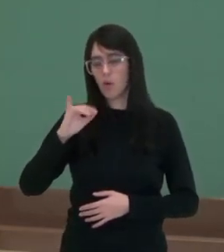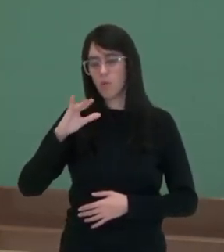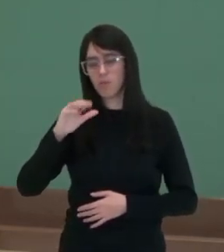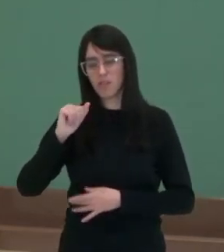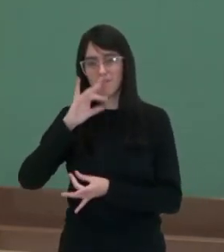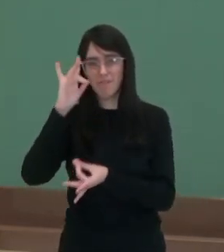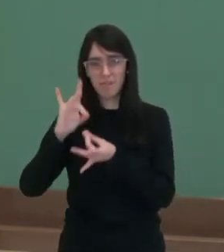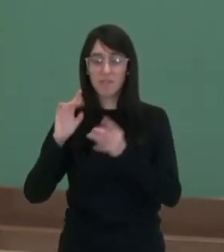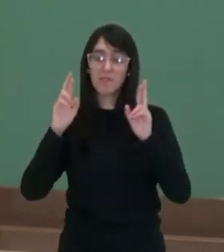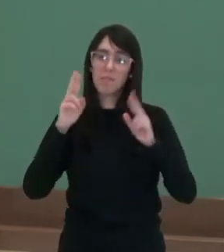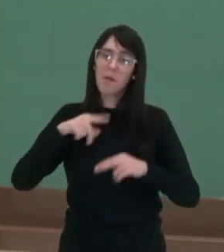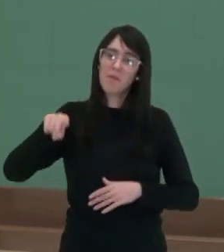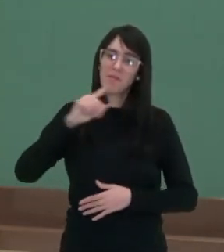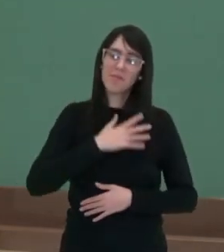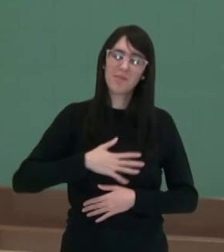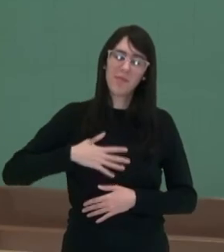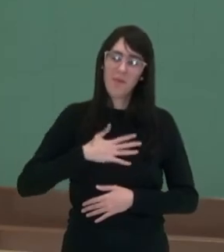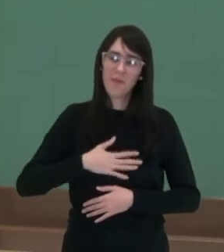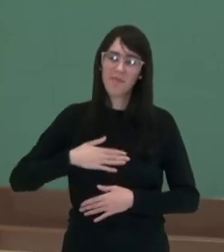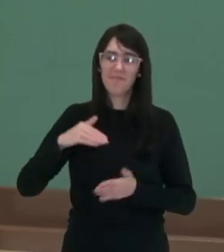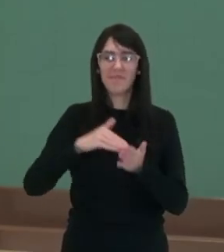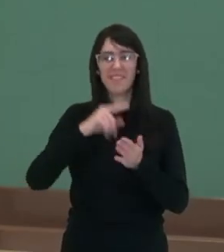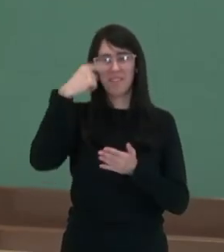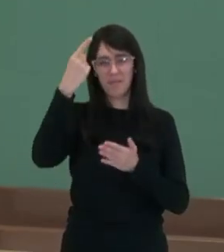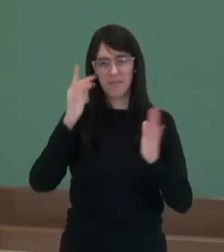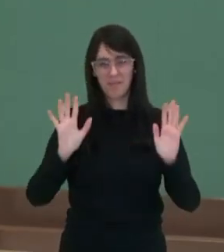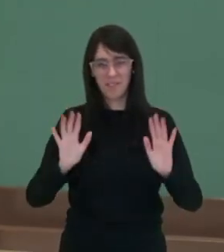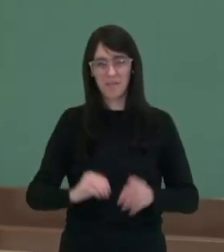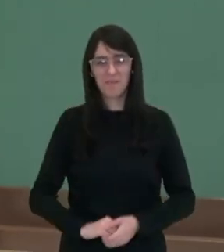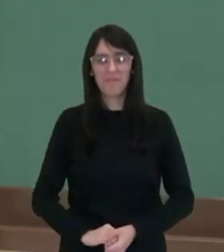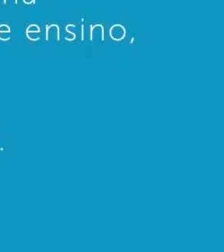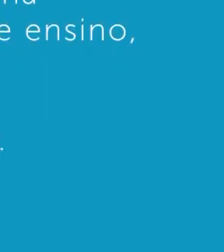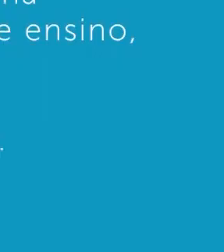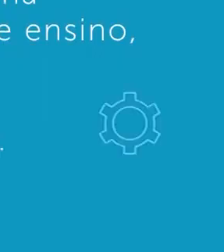ótica. Espero que vocês tenham gostado e até breve.